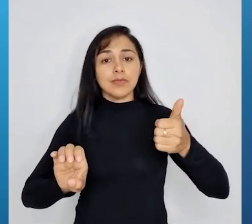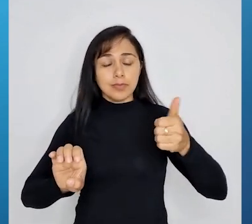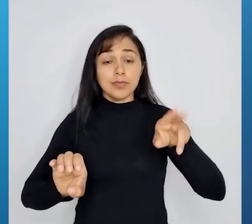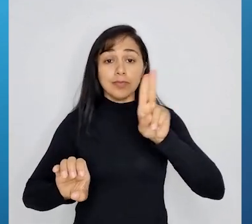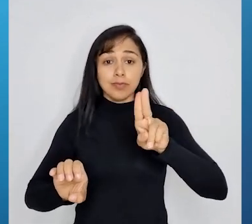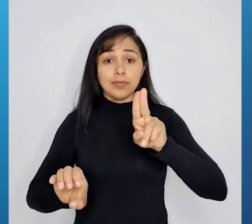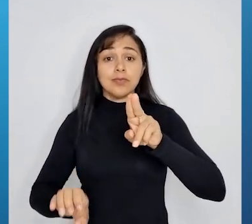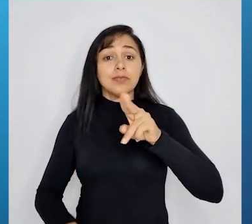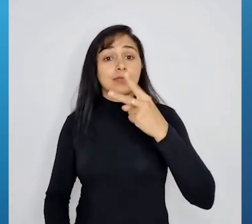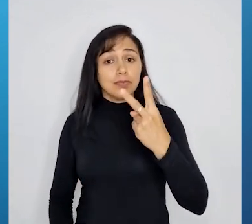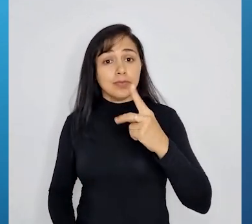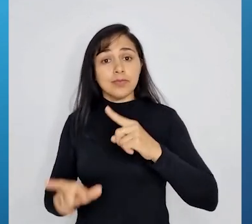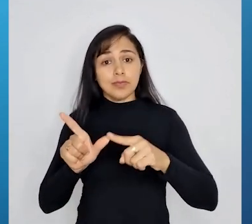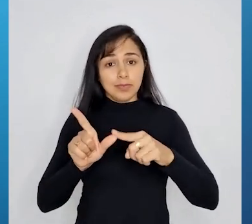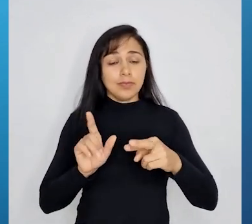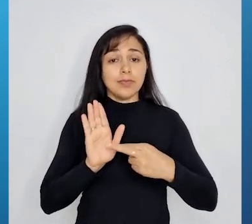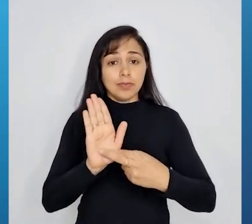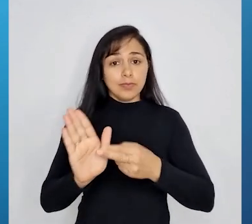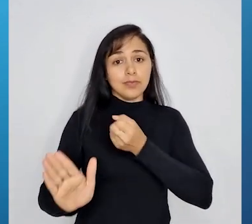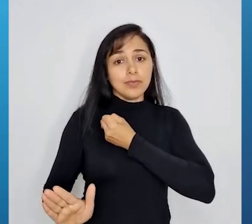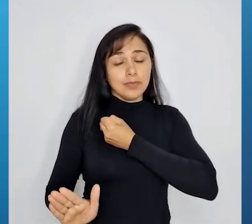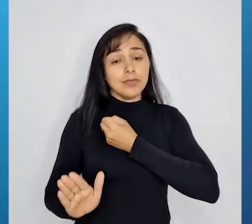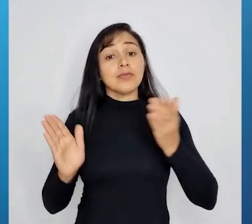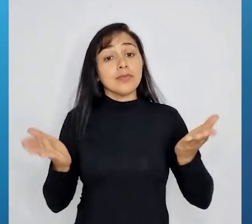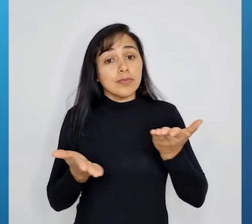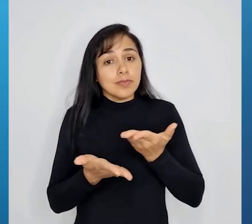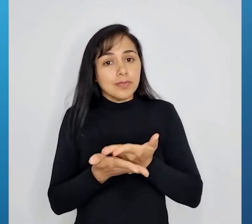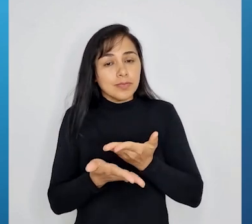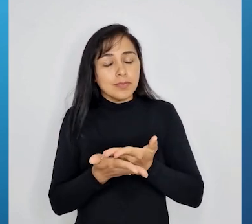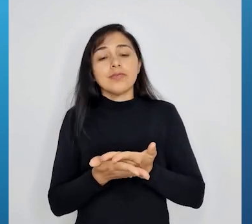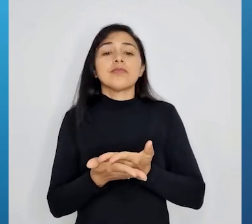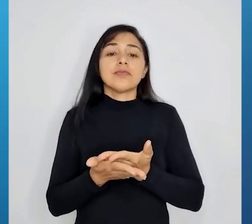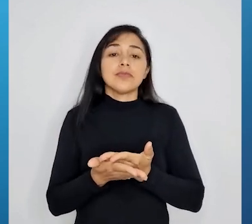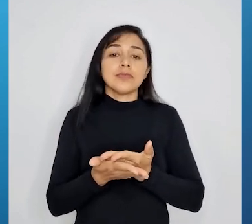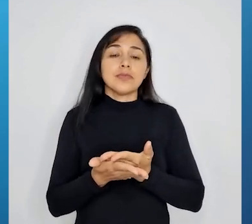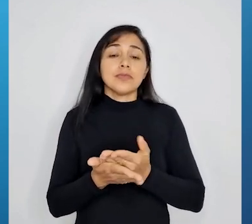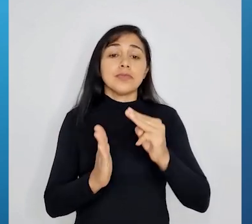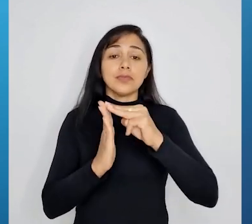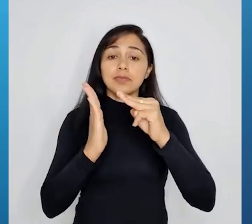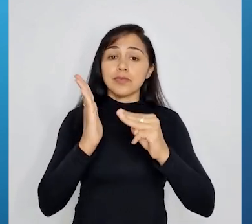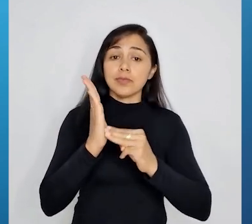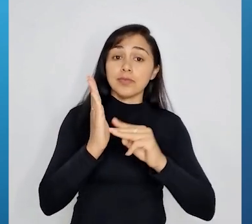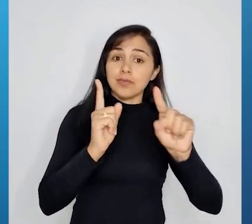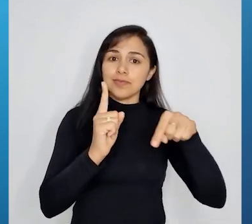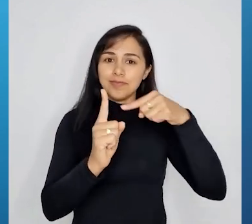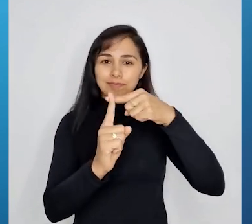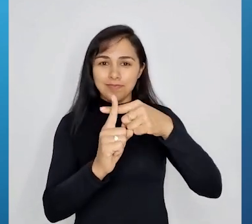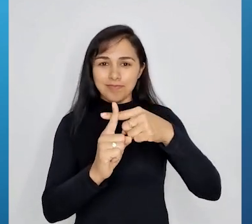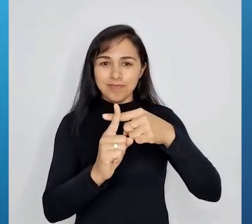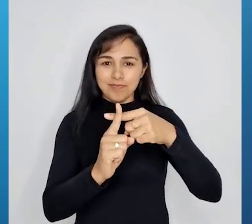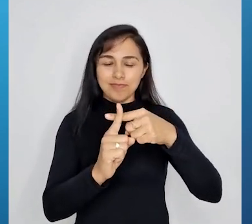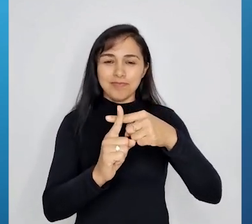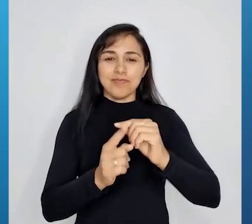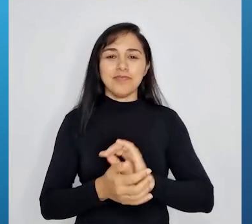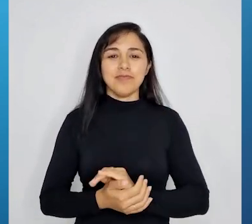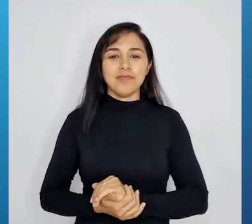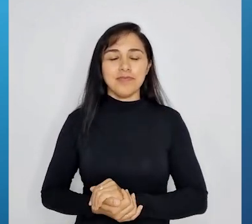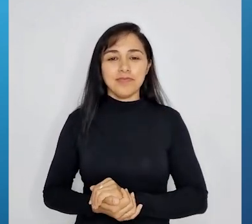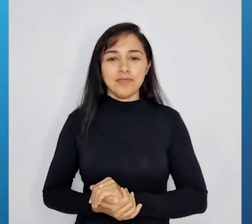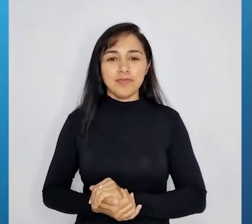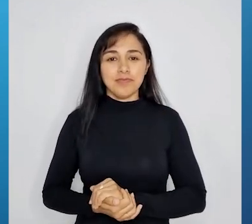incógnitas. Nesta aula estudaremos o método da adição. Então,